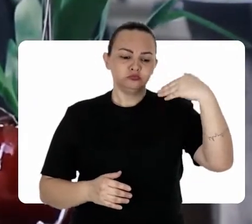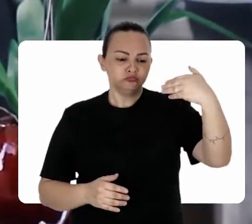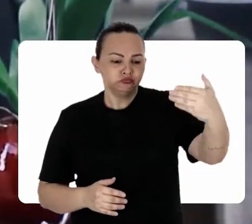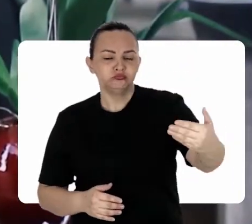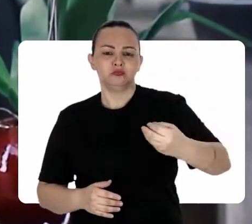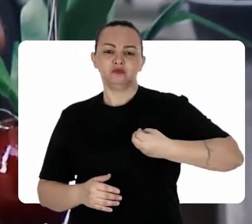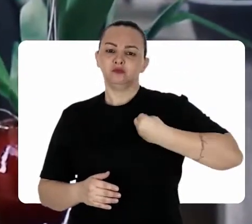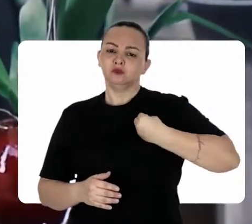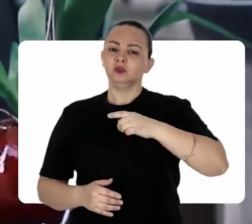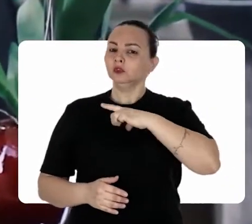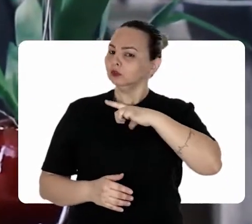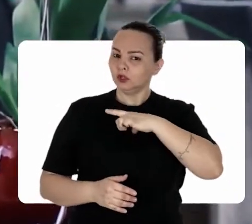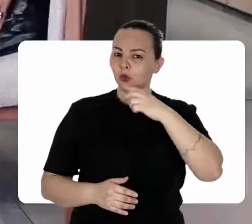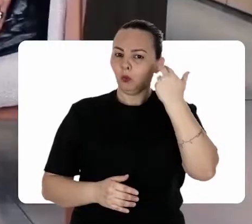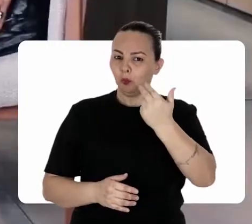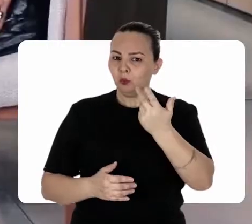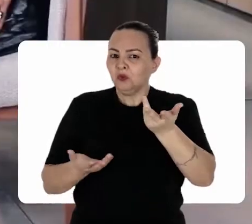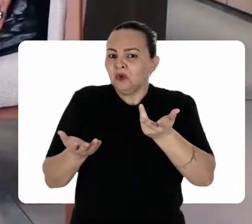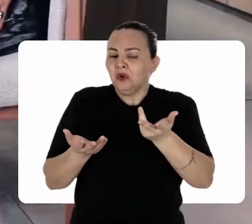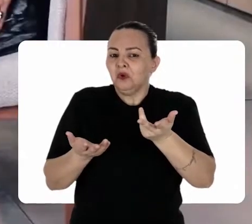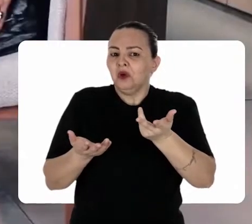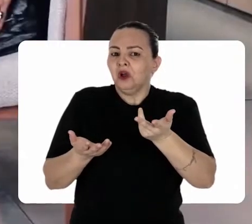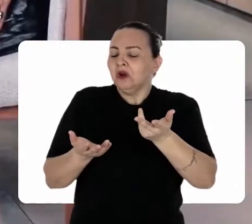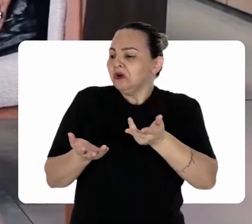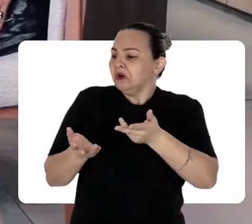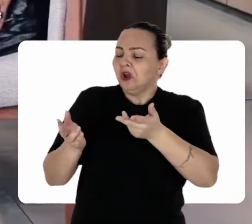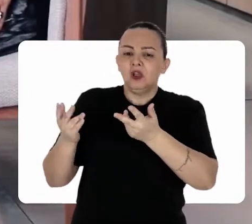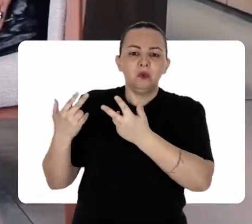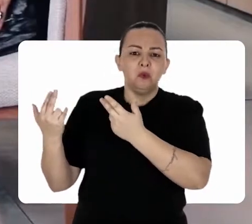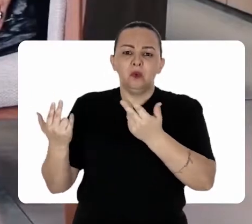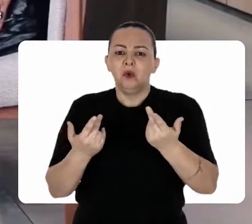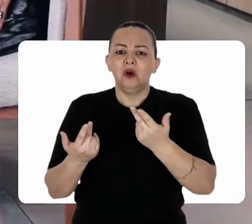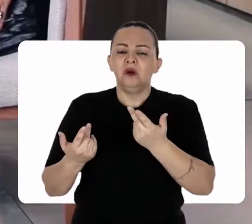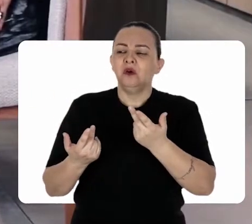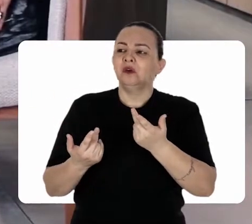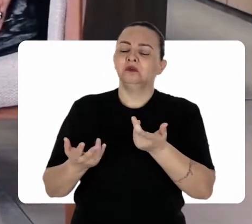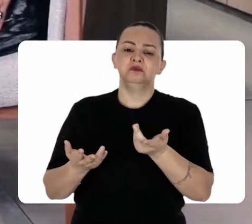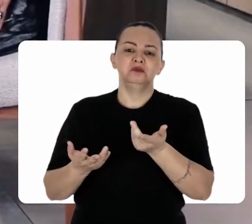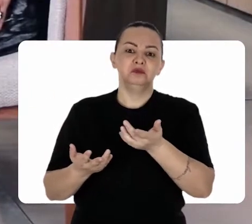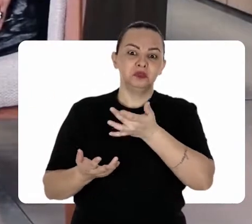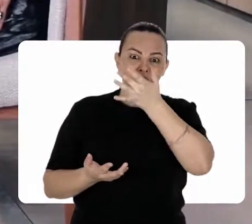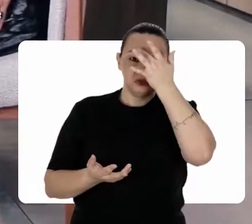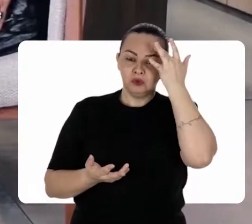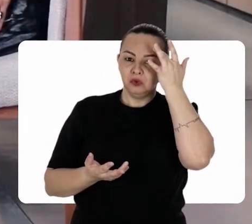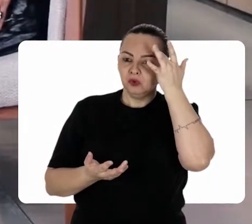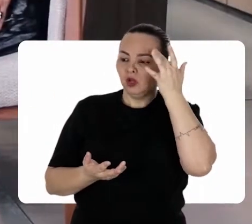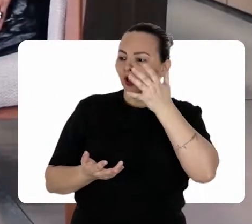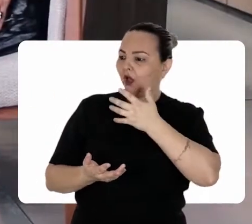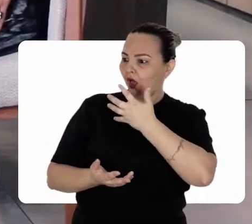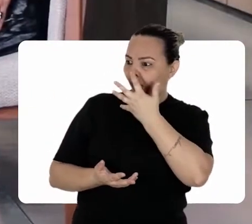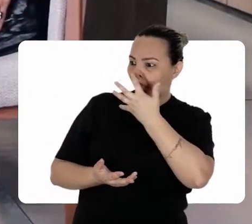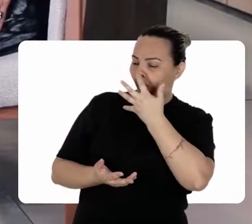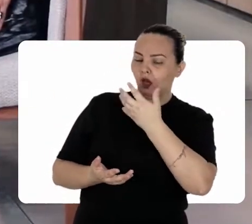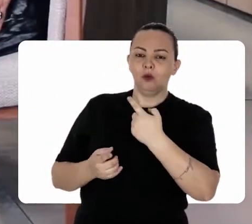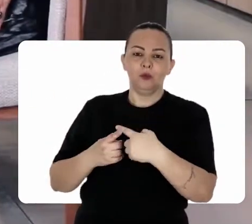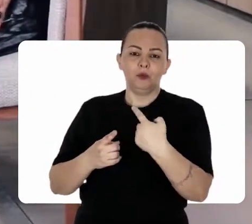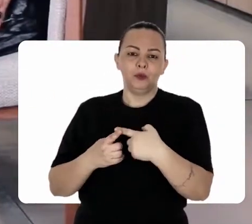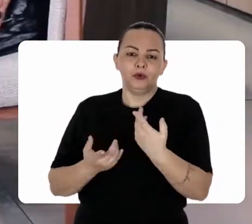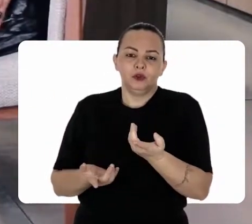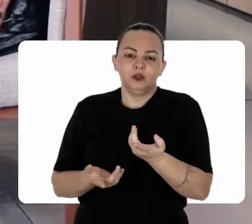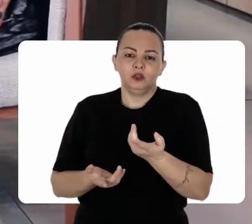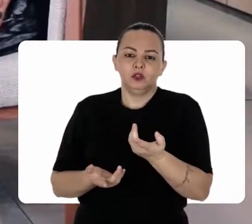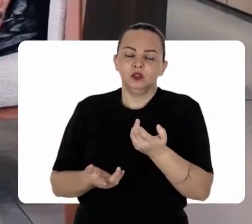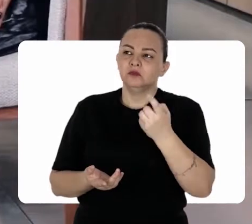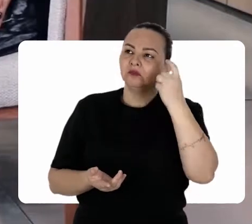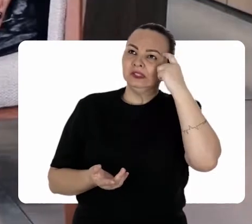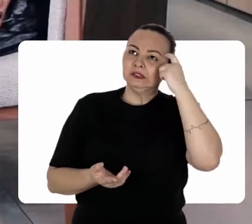vida, o cara tem uma vida cotidiana. O fato do cara ter aquela vida cotidiana, muitas vezes surpreende algumas pessoas. Por quê? Por